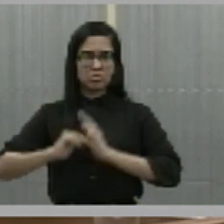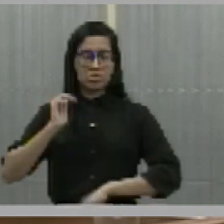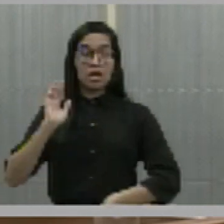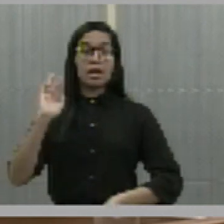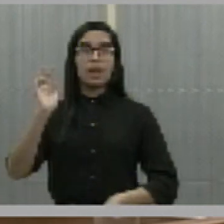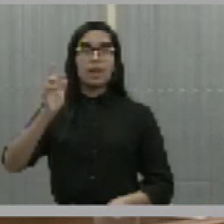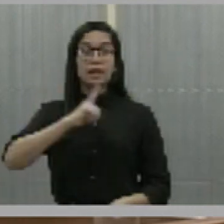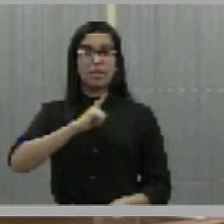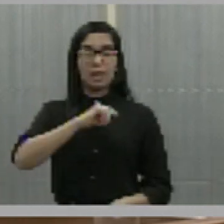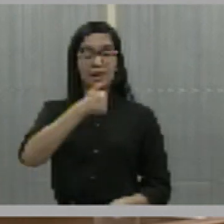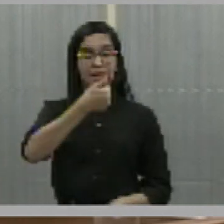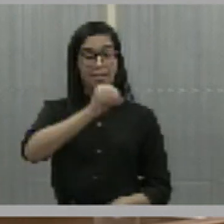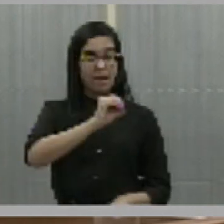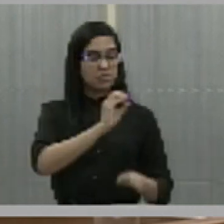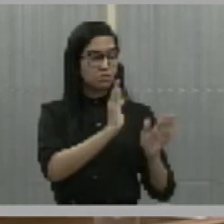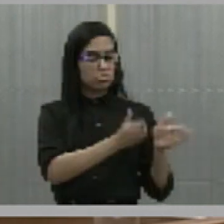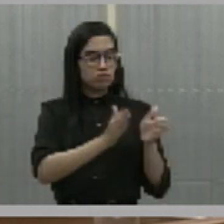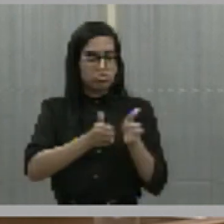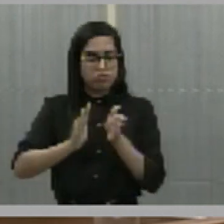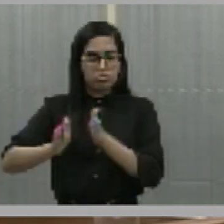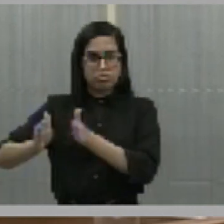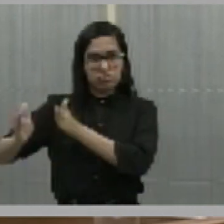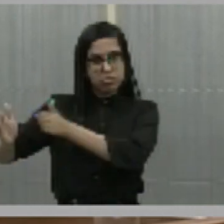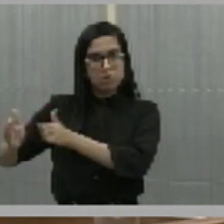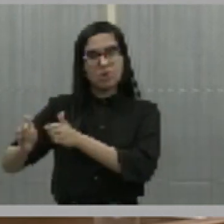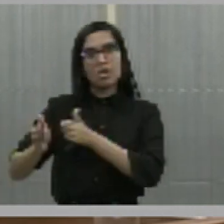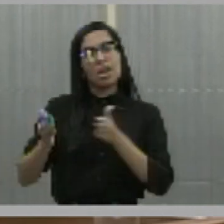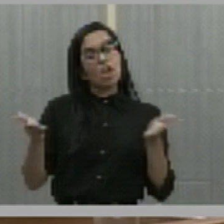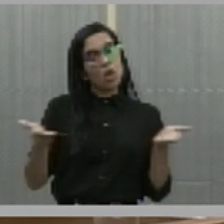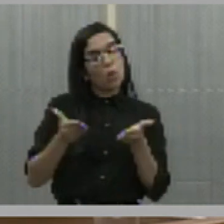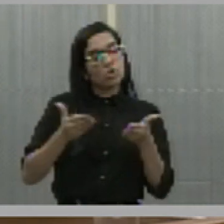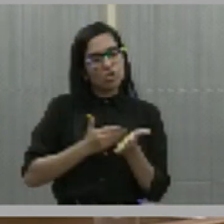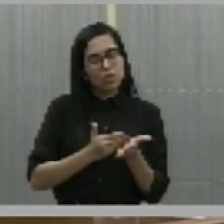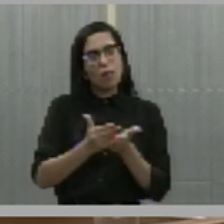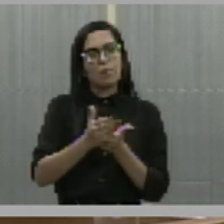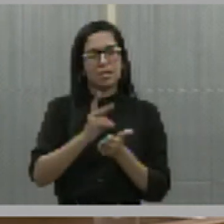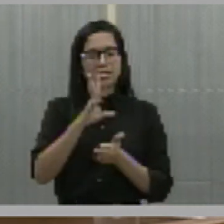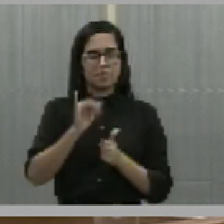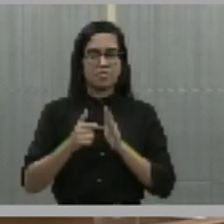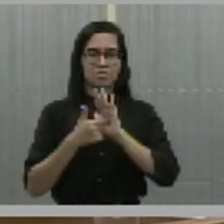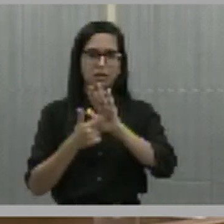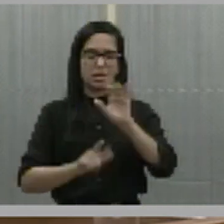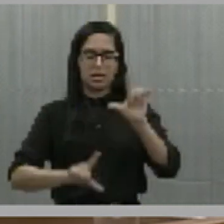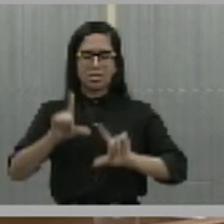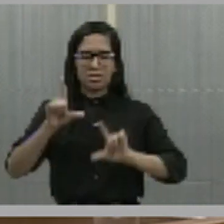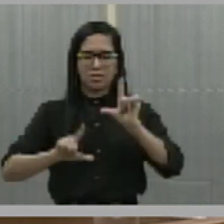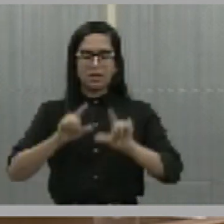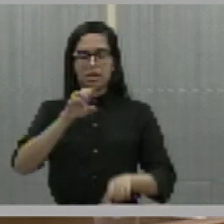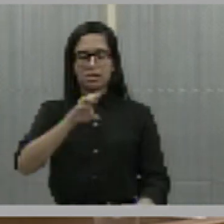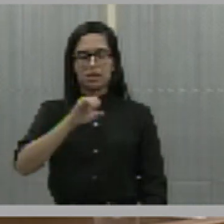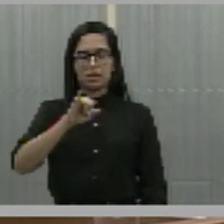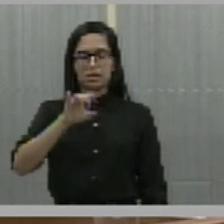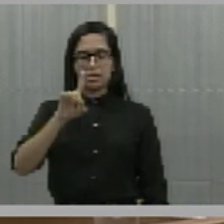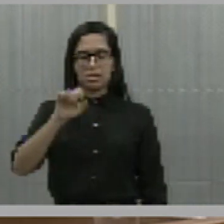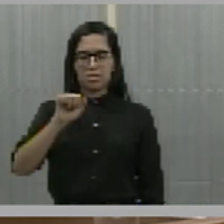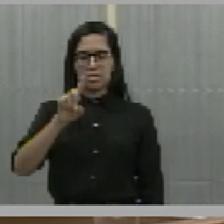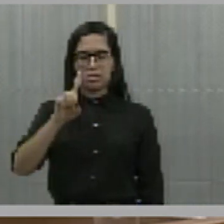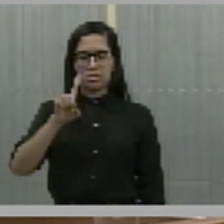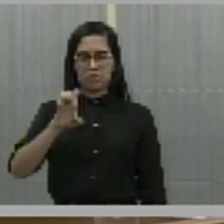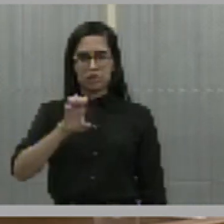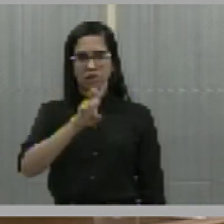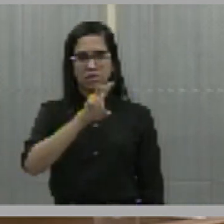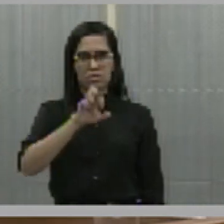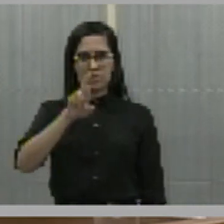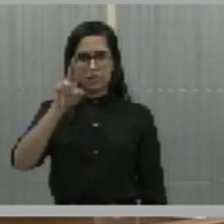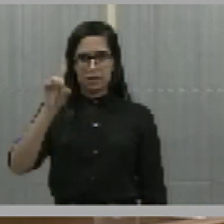capítulos, que, de hoje em diante, pelos próximos dias, será exibida pela TV Cidade Verde. Tive o prazer